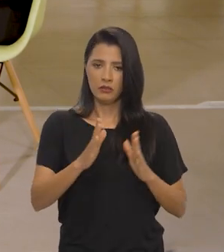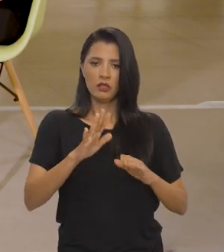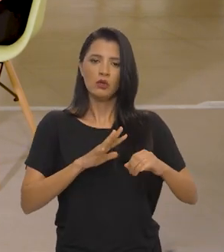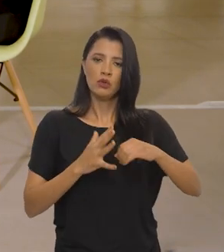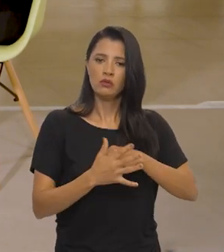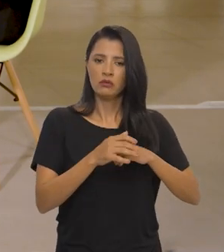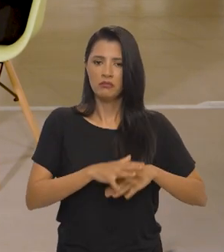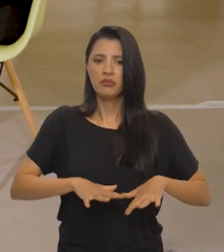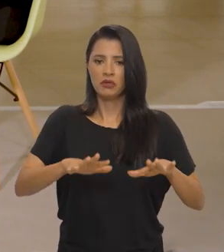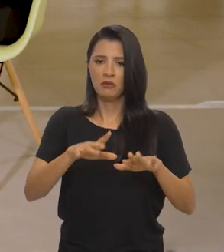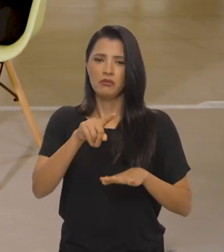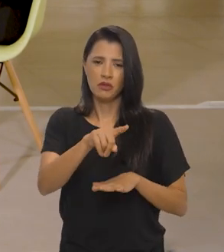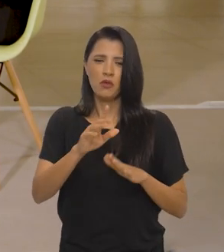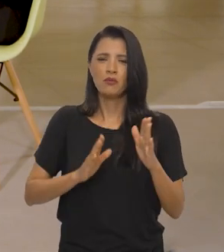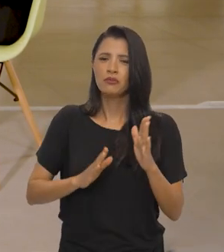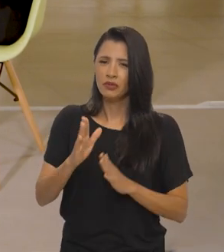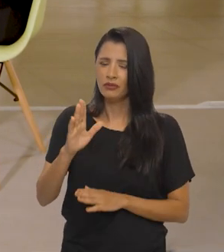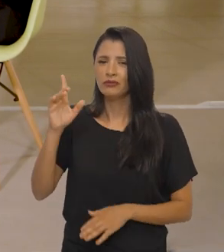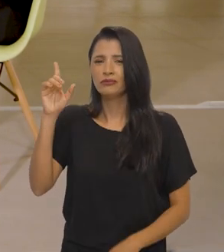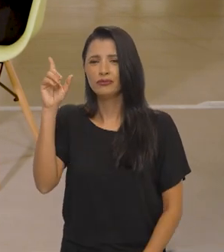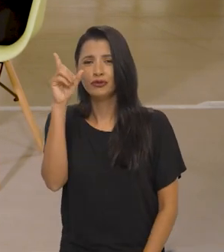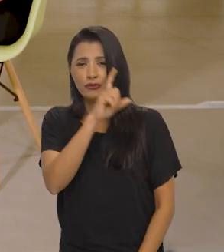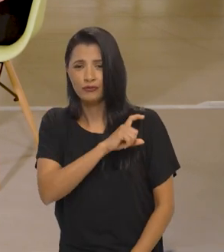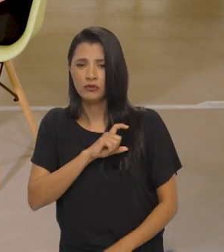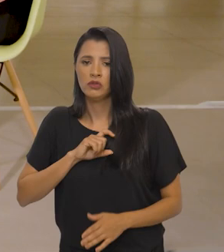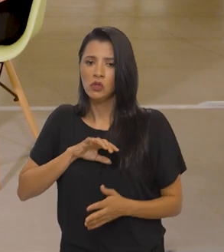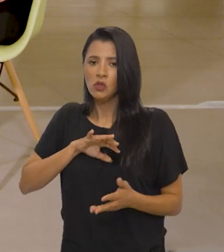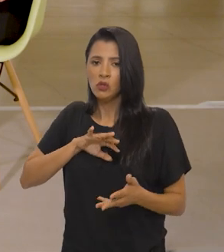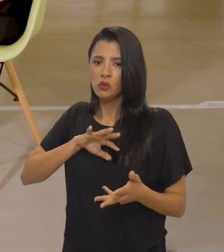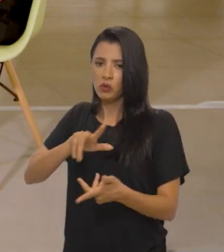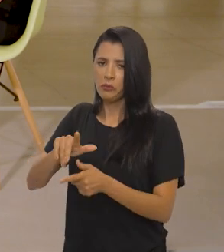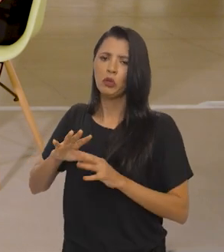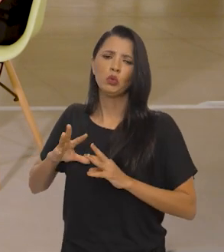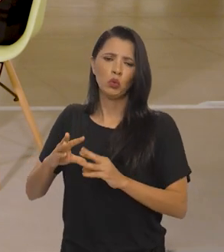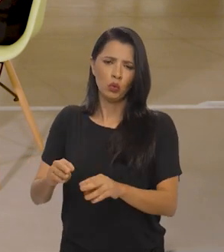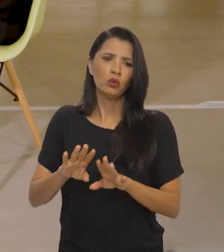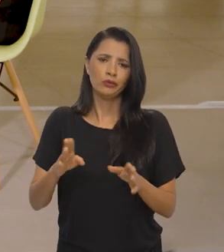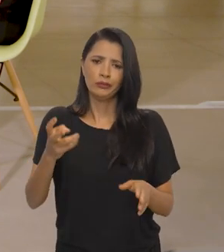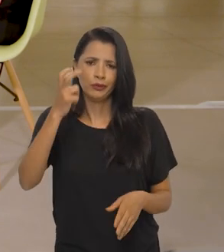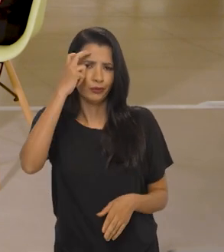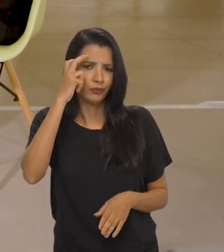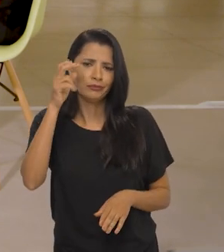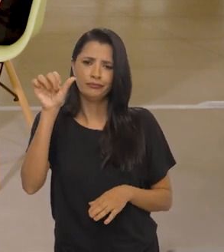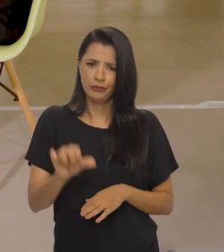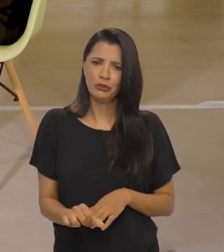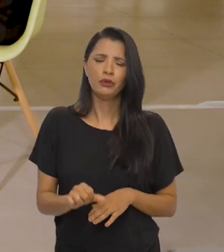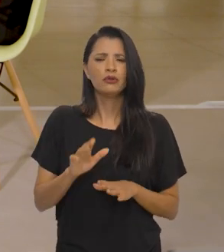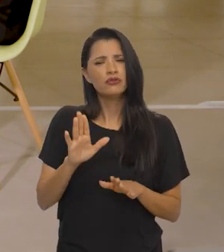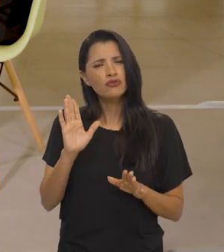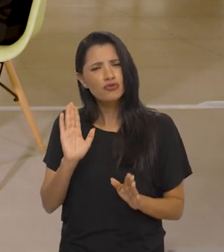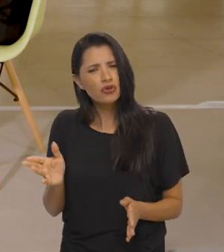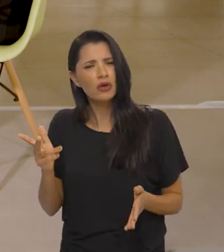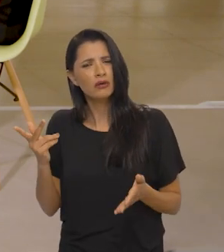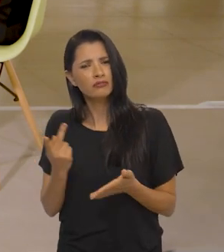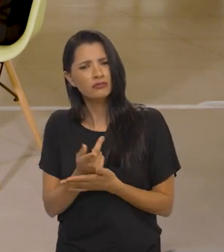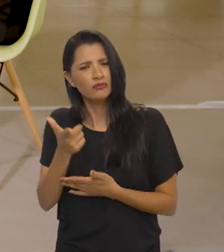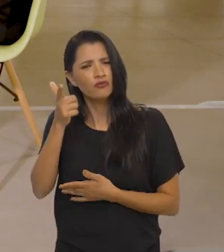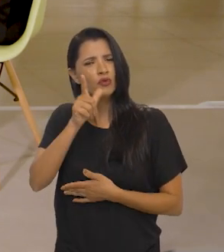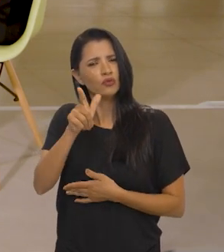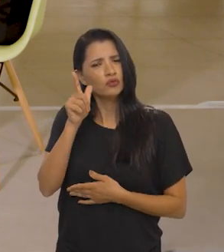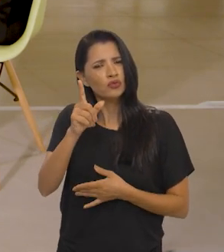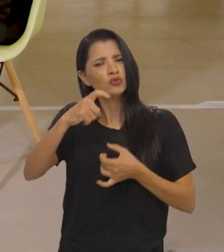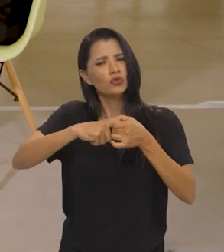da pandemia. Foi um período terrível para o mundo todo, para a cultura nem se fala. Já conseguimos